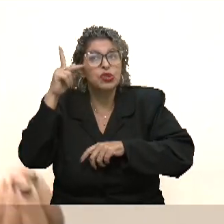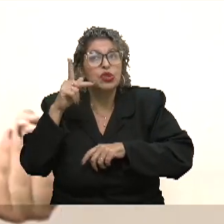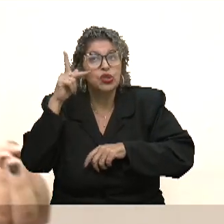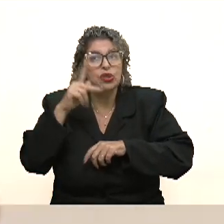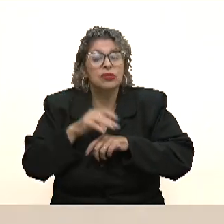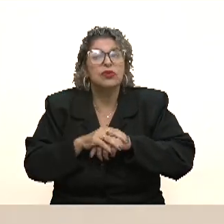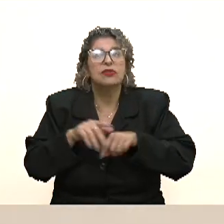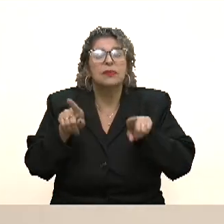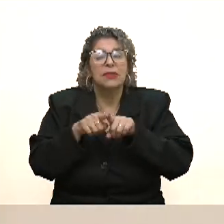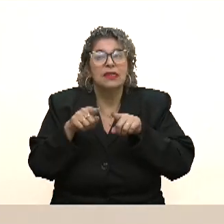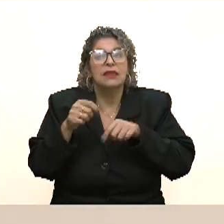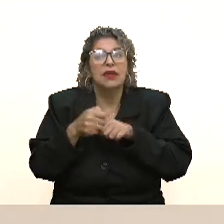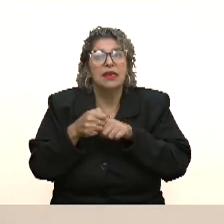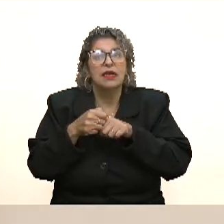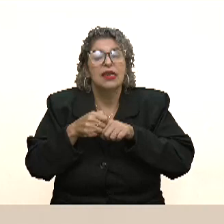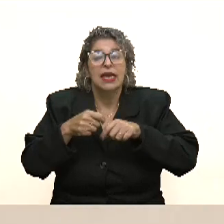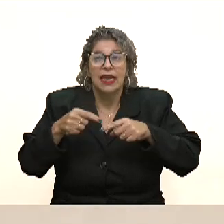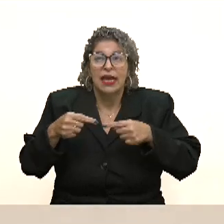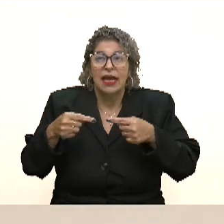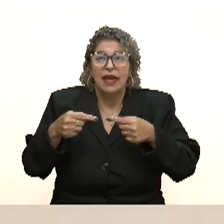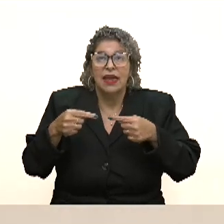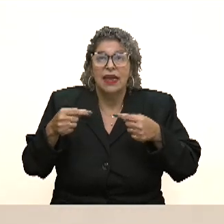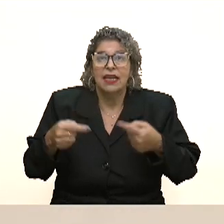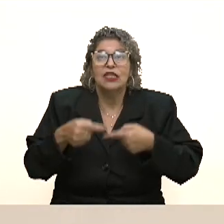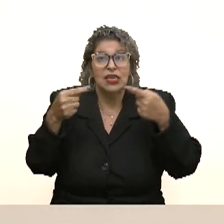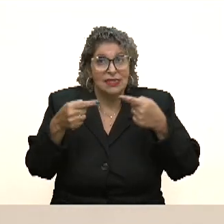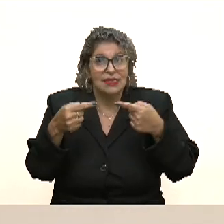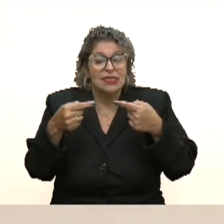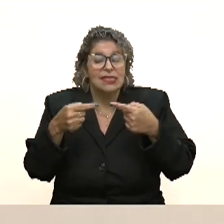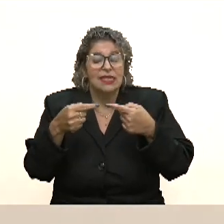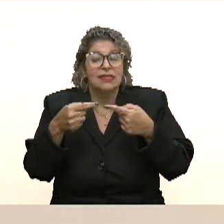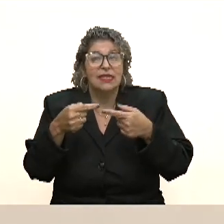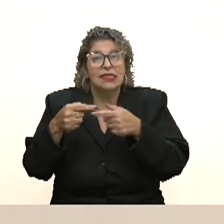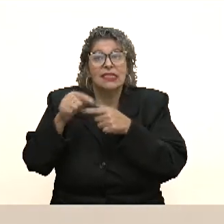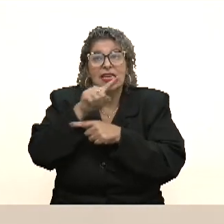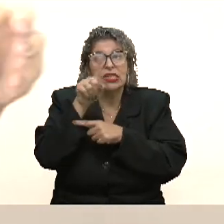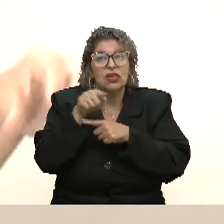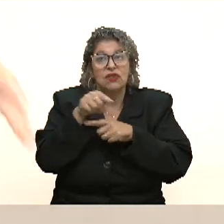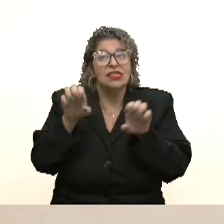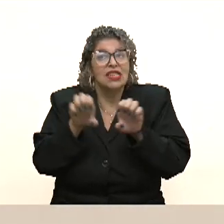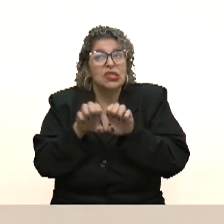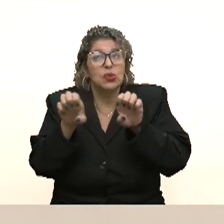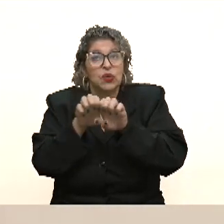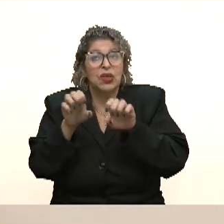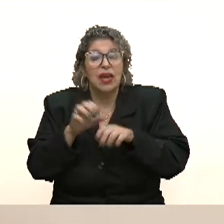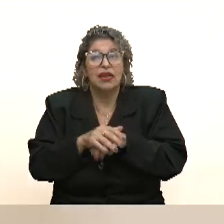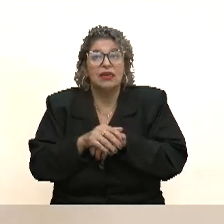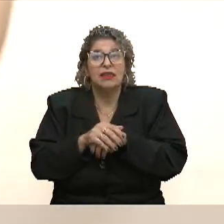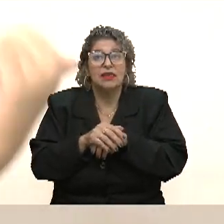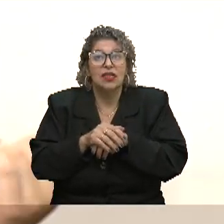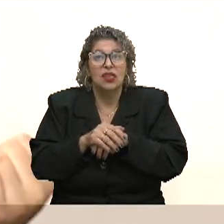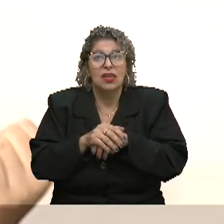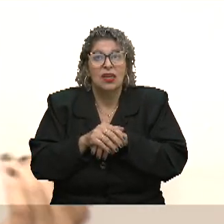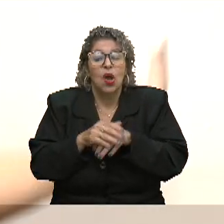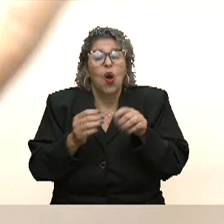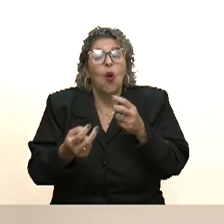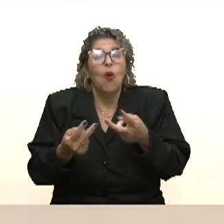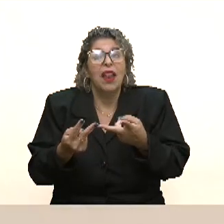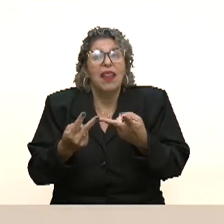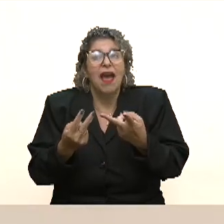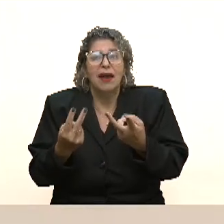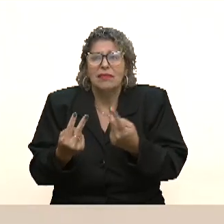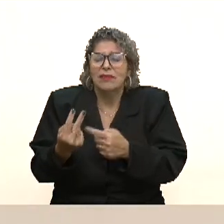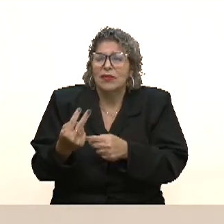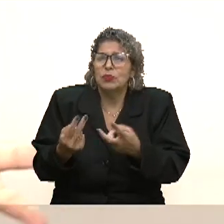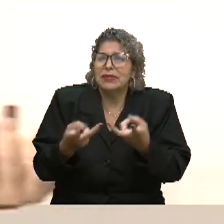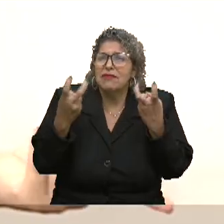têm que saber enfrentar. Essas suas próprias questões estruturais, né? Olhar para cada... Olhar para o passado é sempre